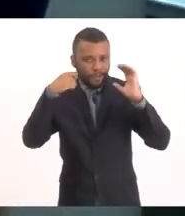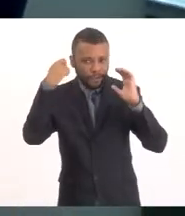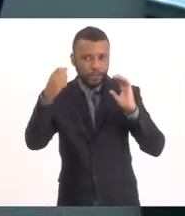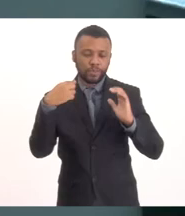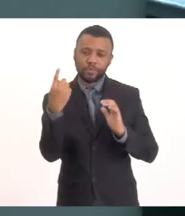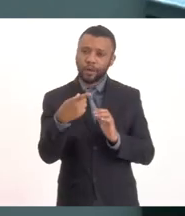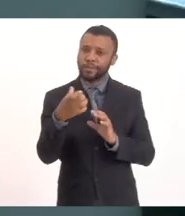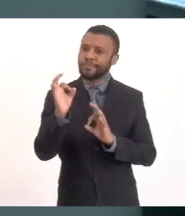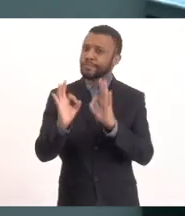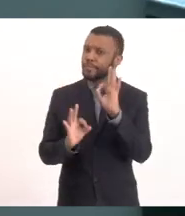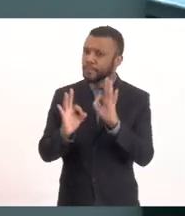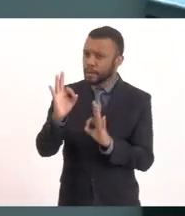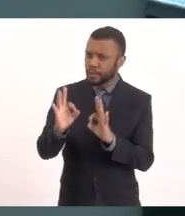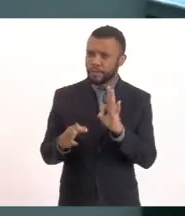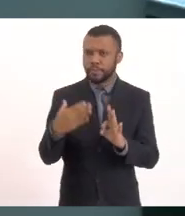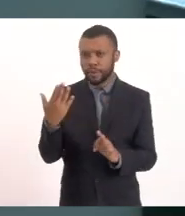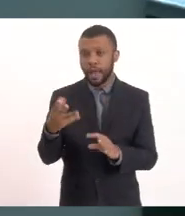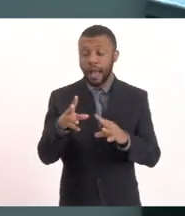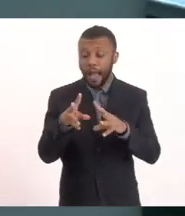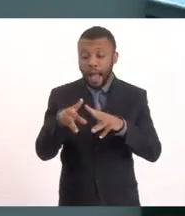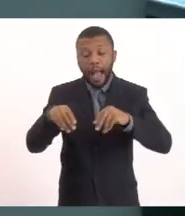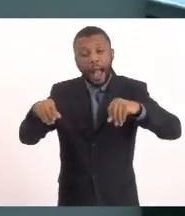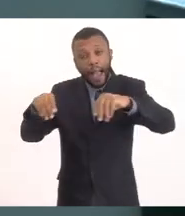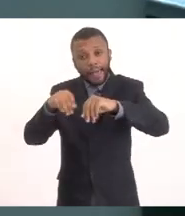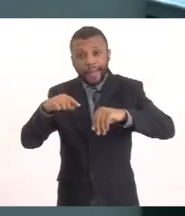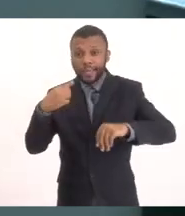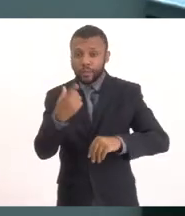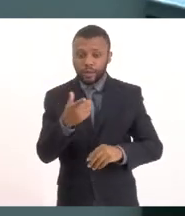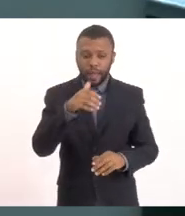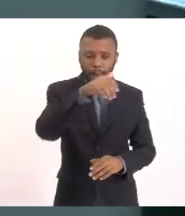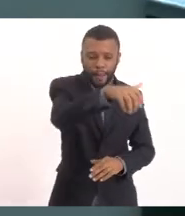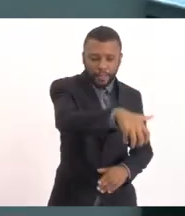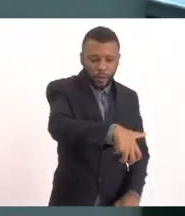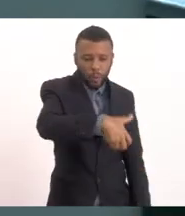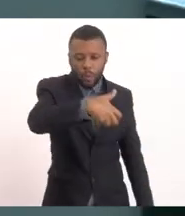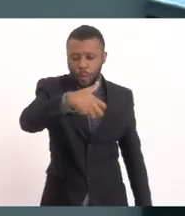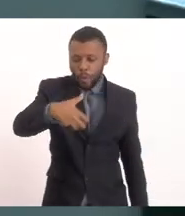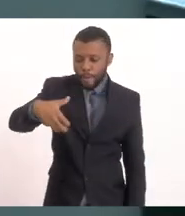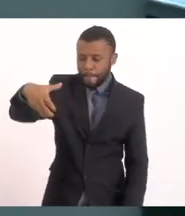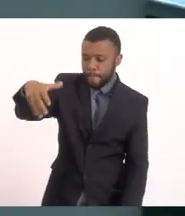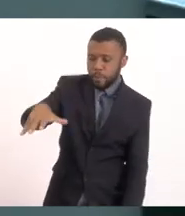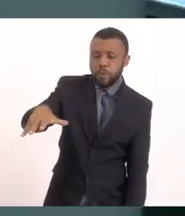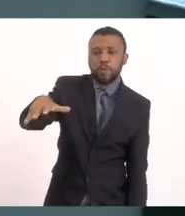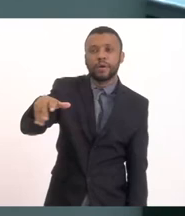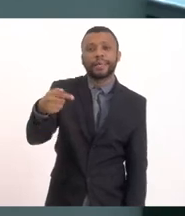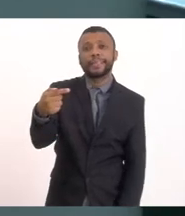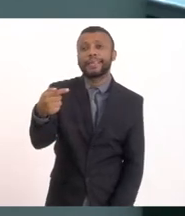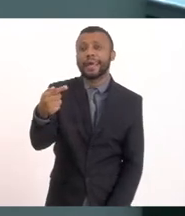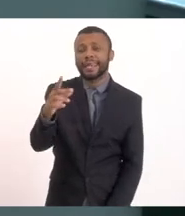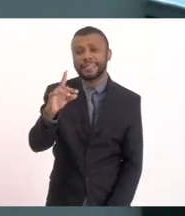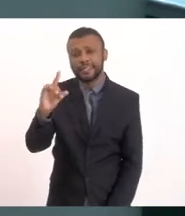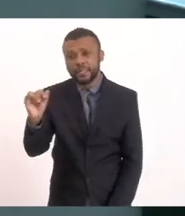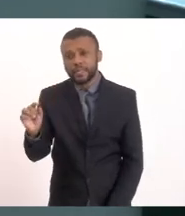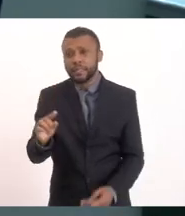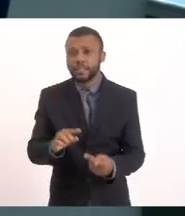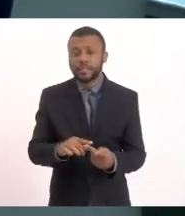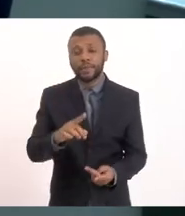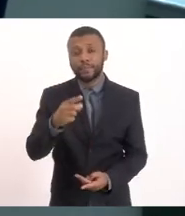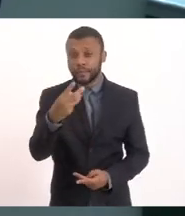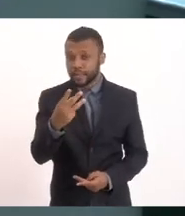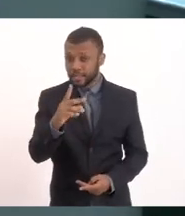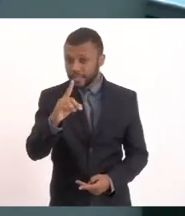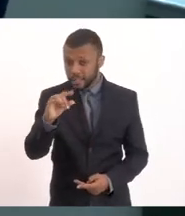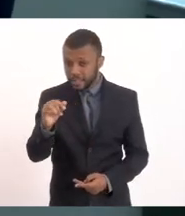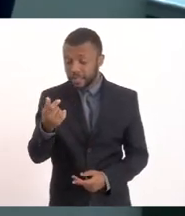Questão de preparar Aqui é a areia retirada Pelaquela máquina Depois de sete dias Três dias De secagem